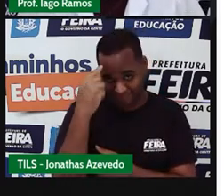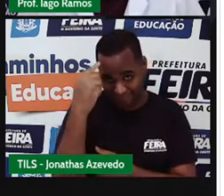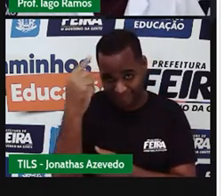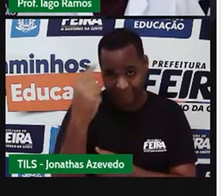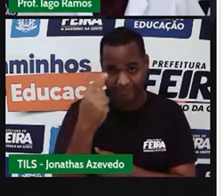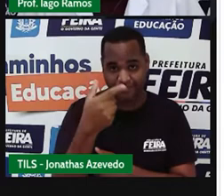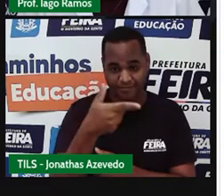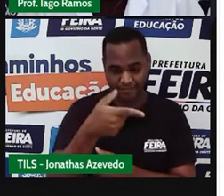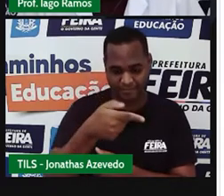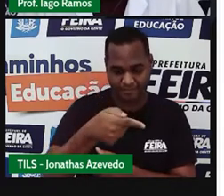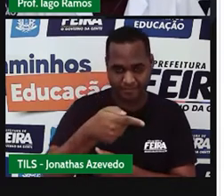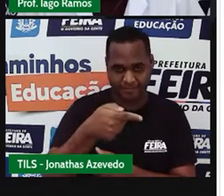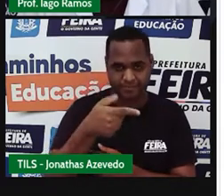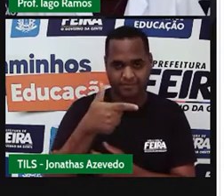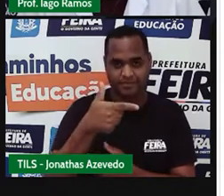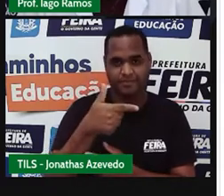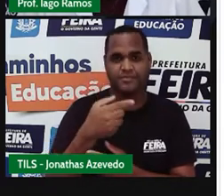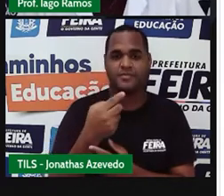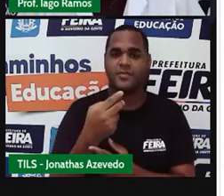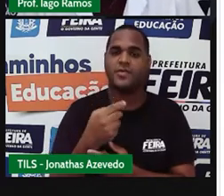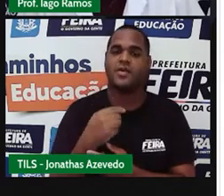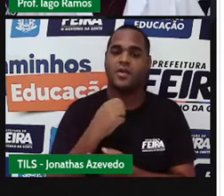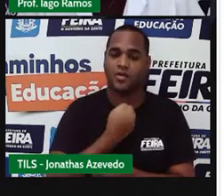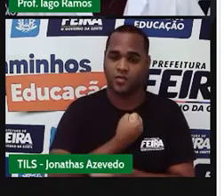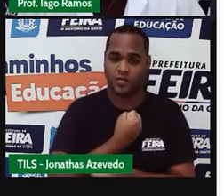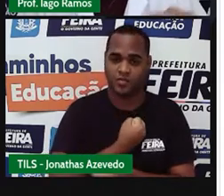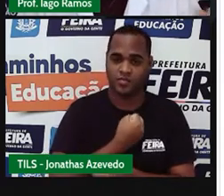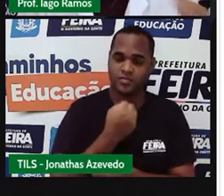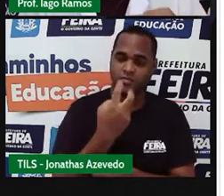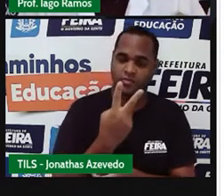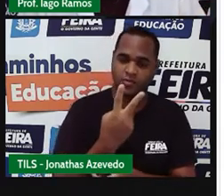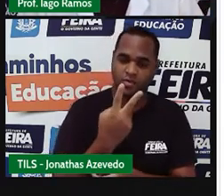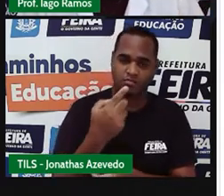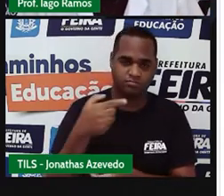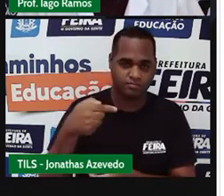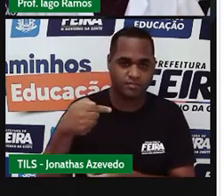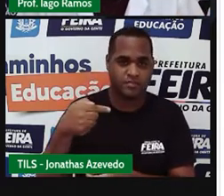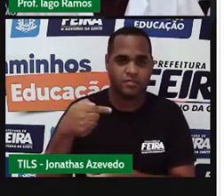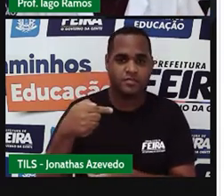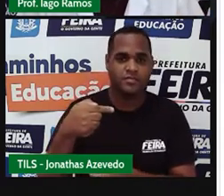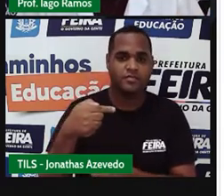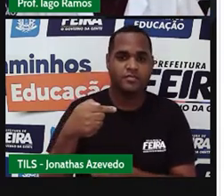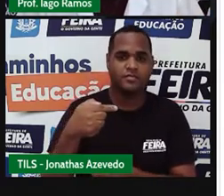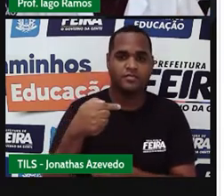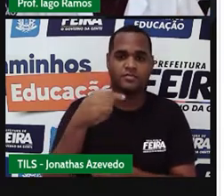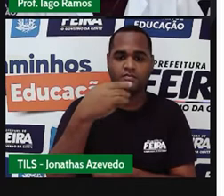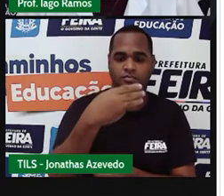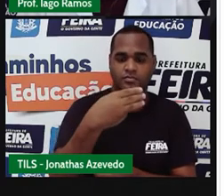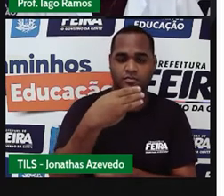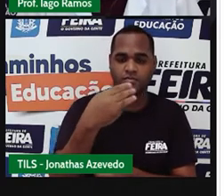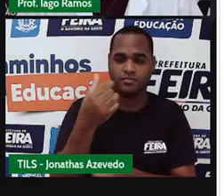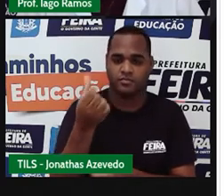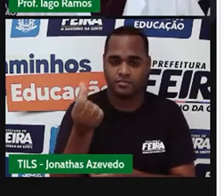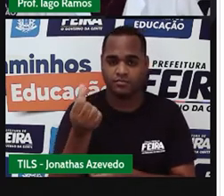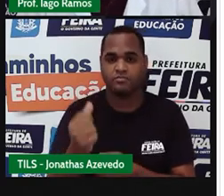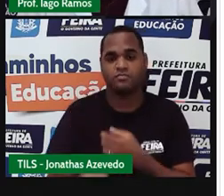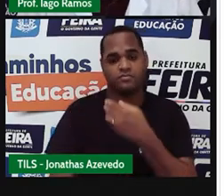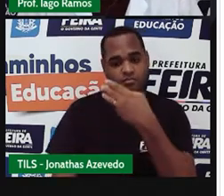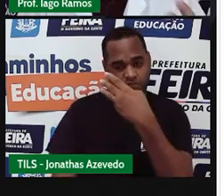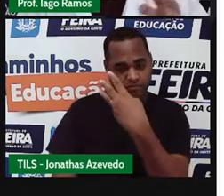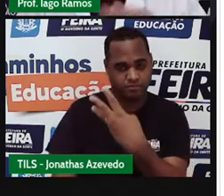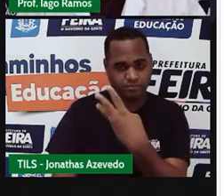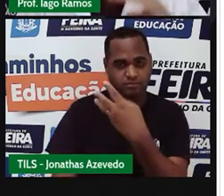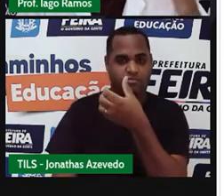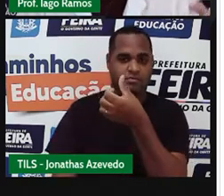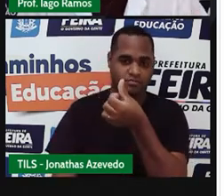27. Formado pelos algarismos 2 e 7. 36. Formados pelos